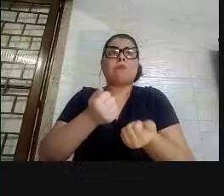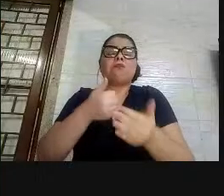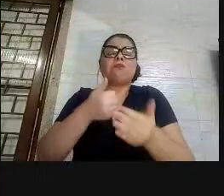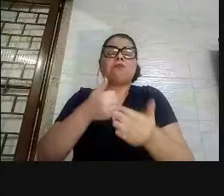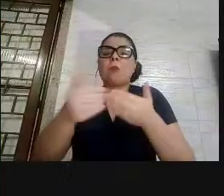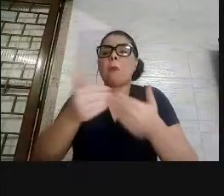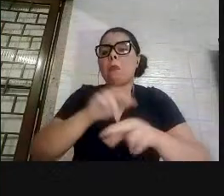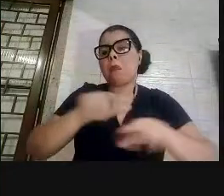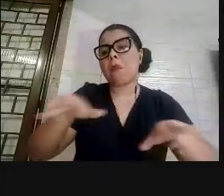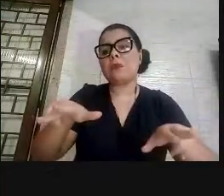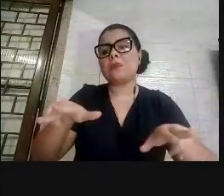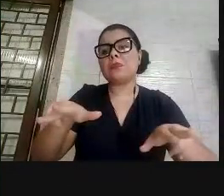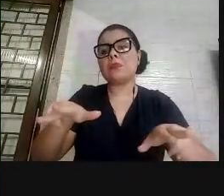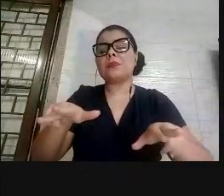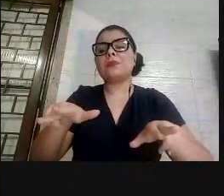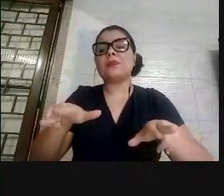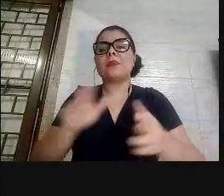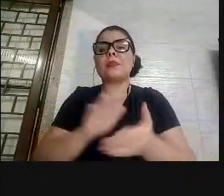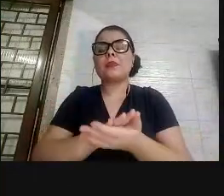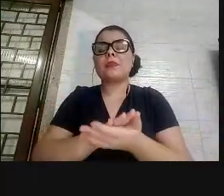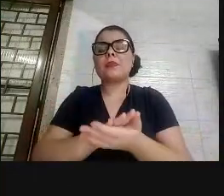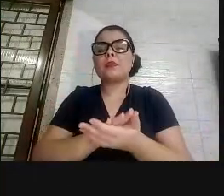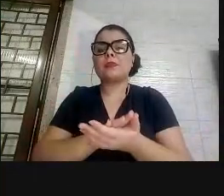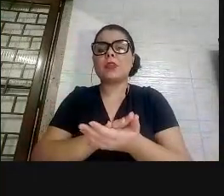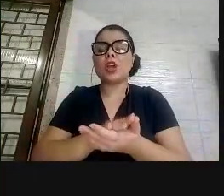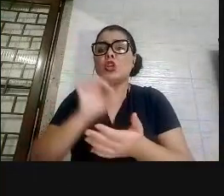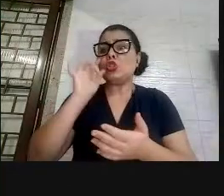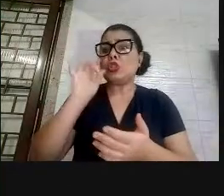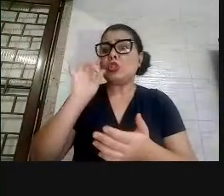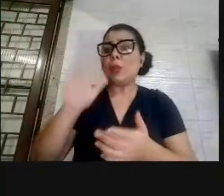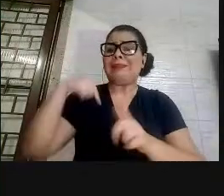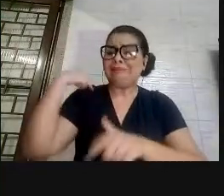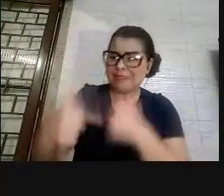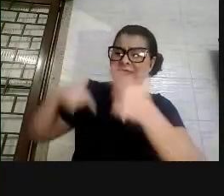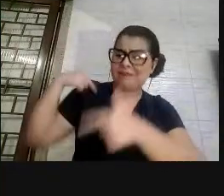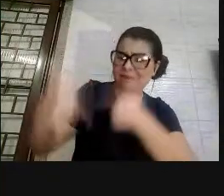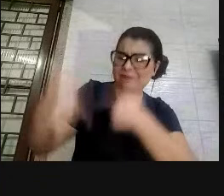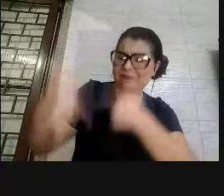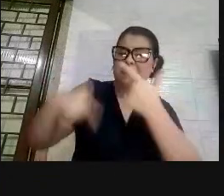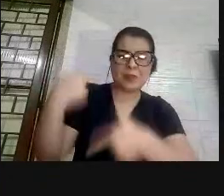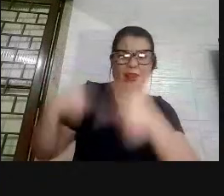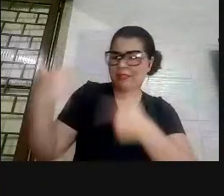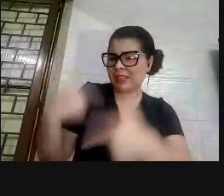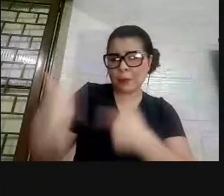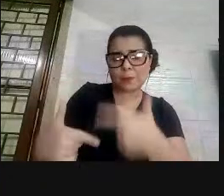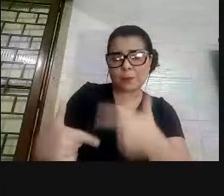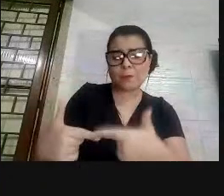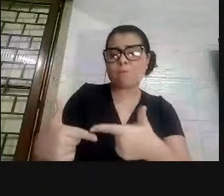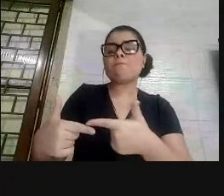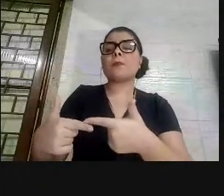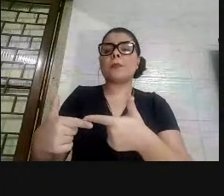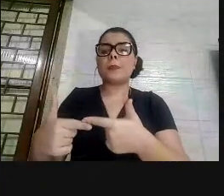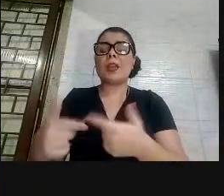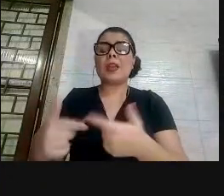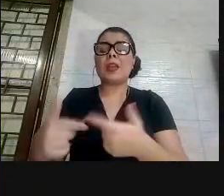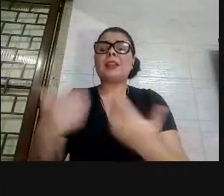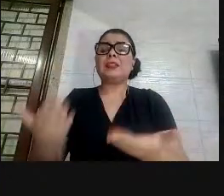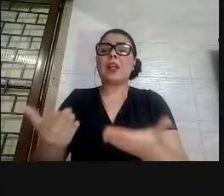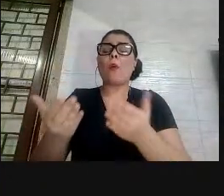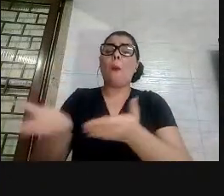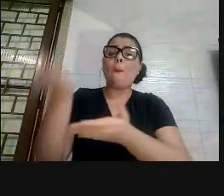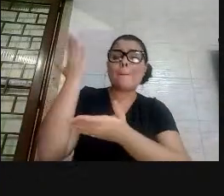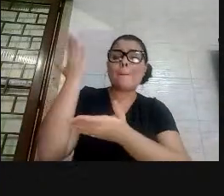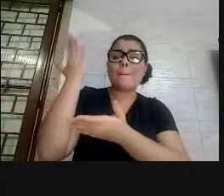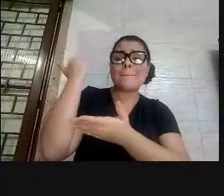e apenas com a função do trabalho produtivo. Essa herança escravocrata é muito forte na